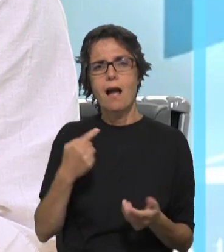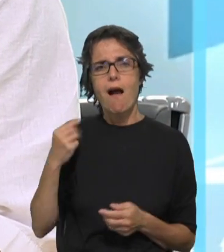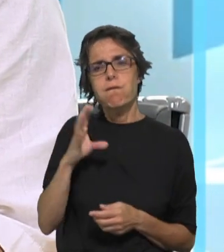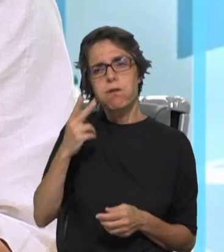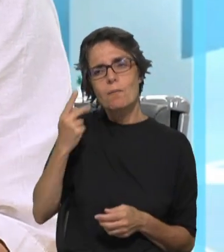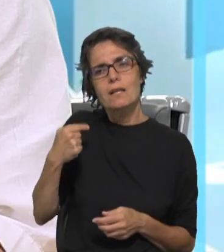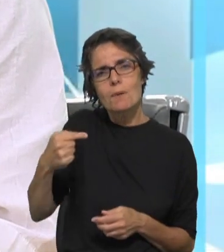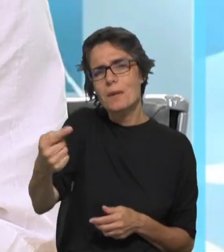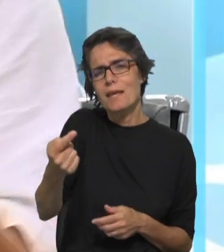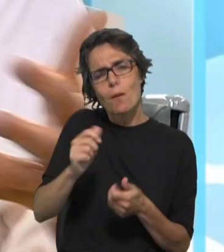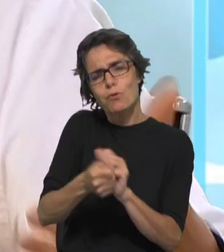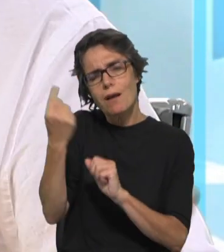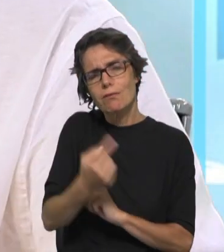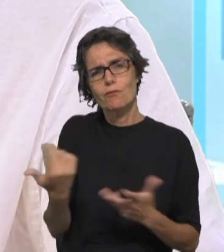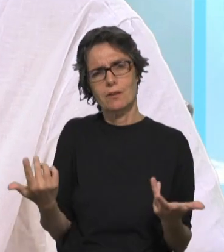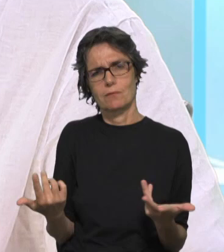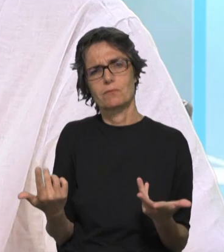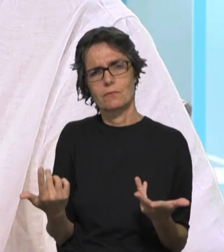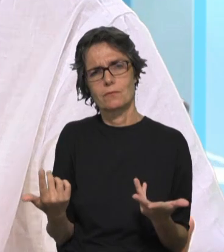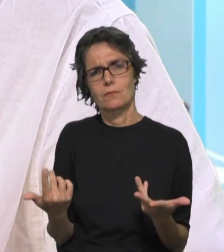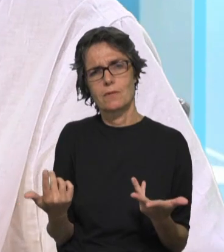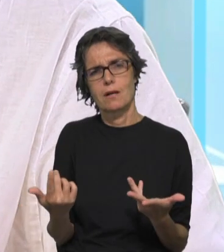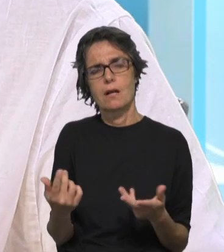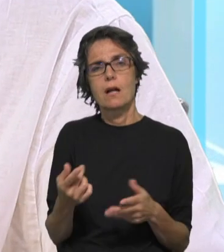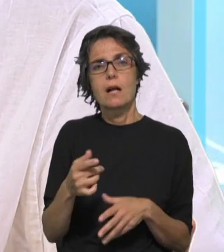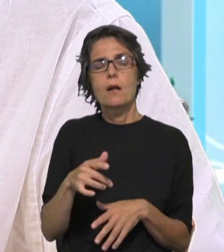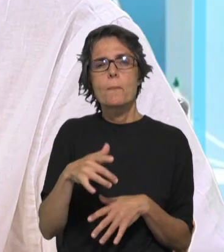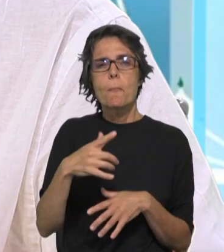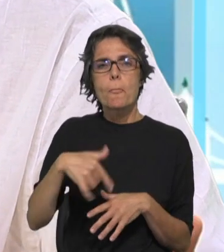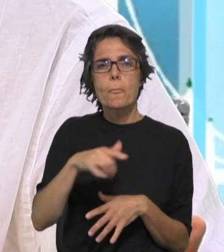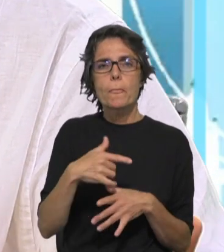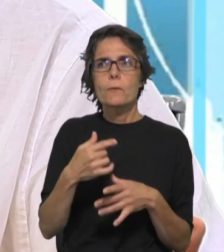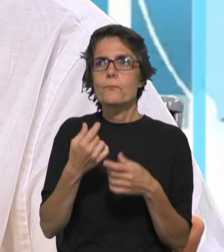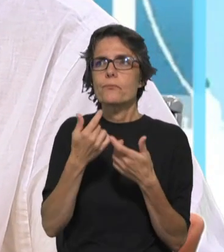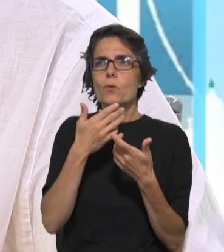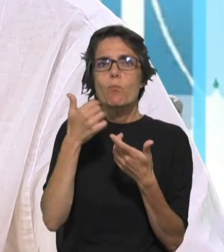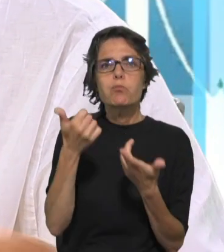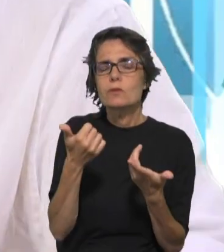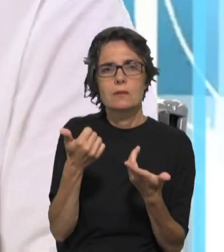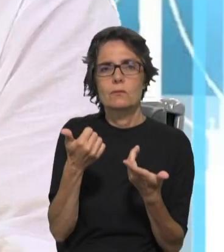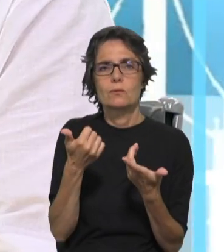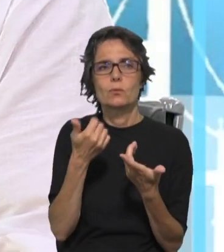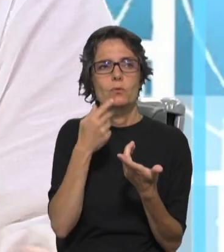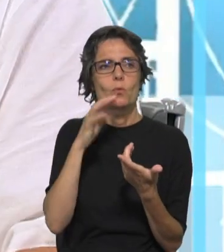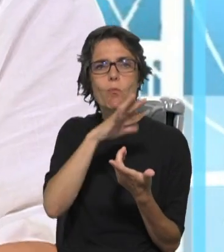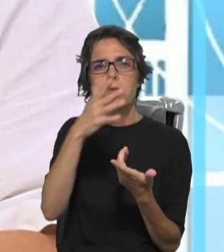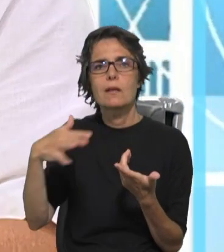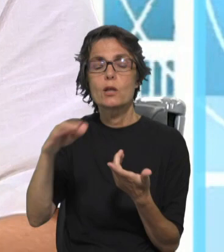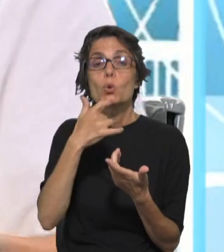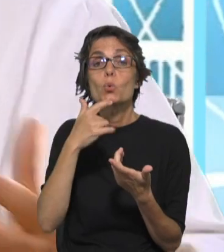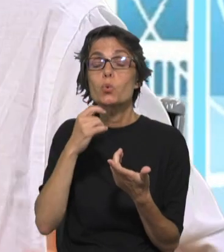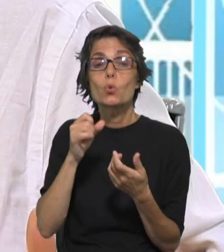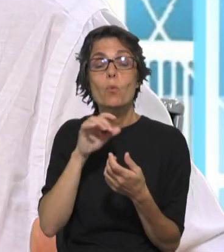os dons do planeta não são infinitos, portanto, se